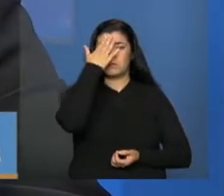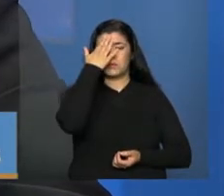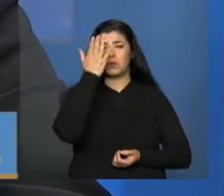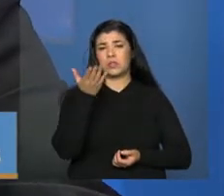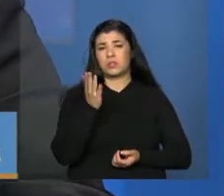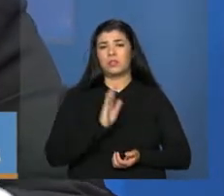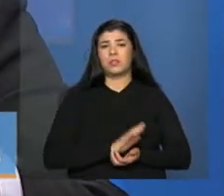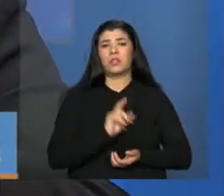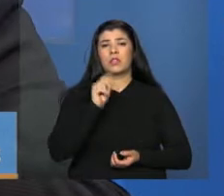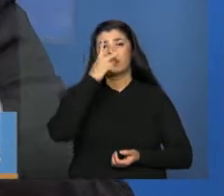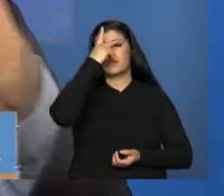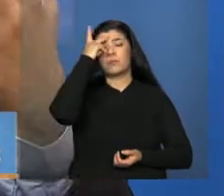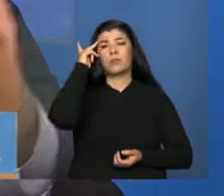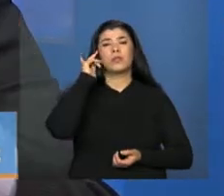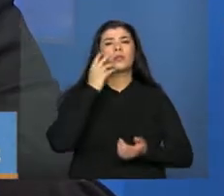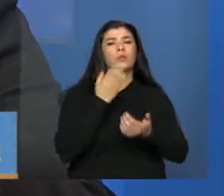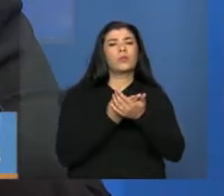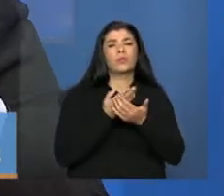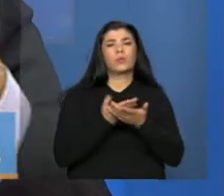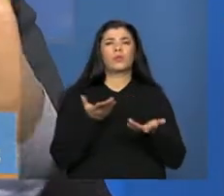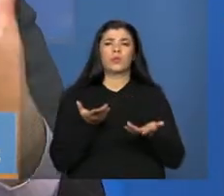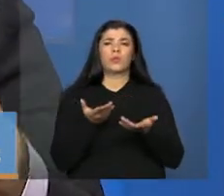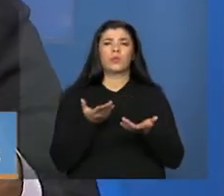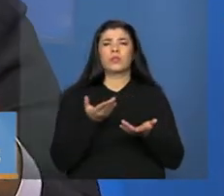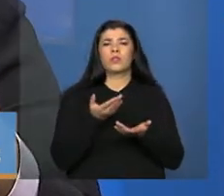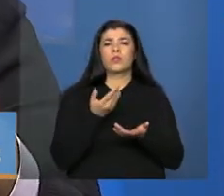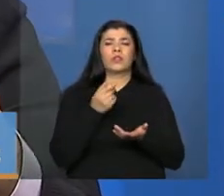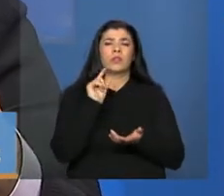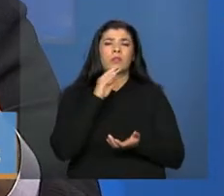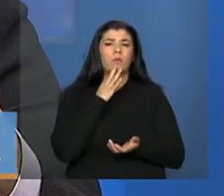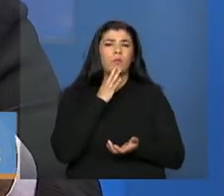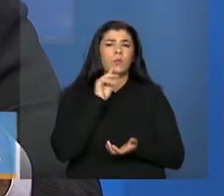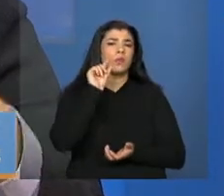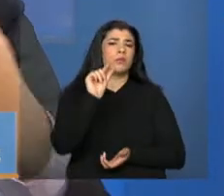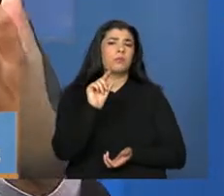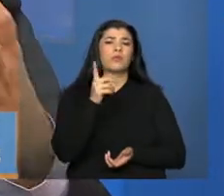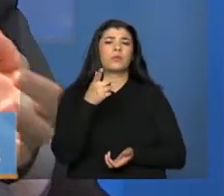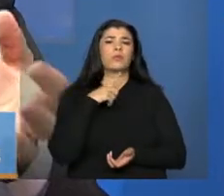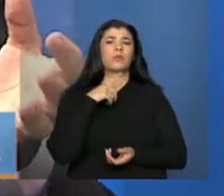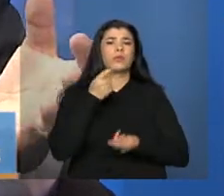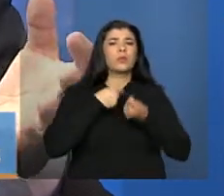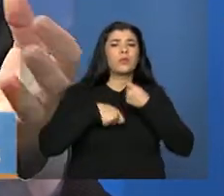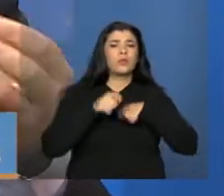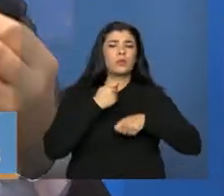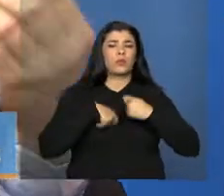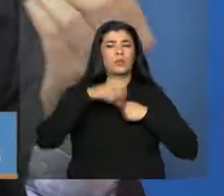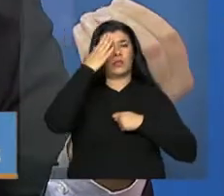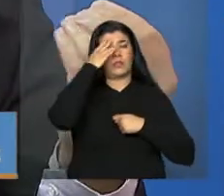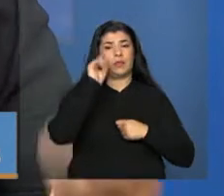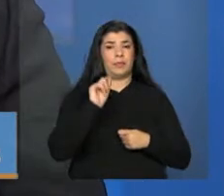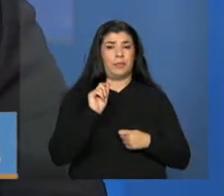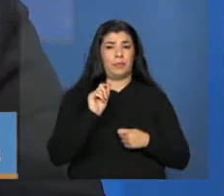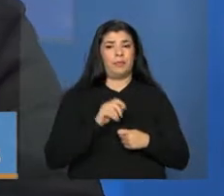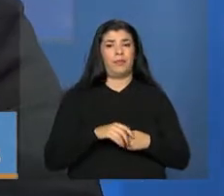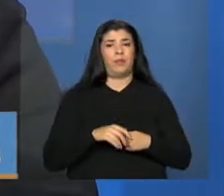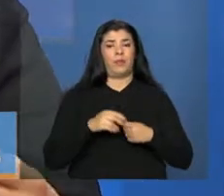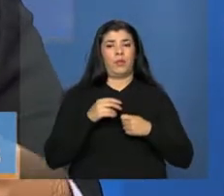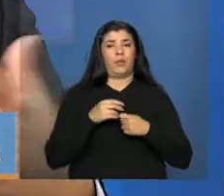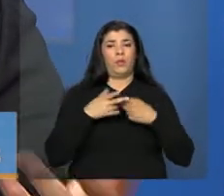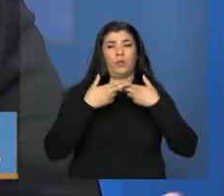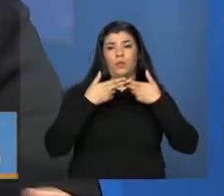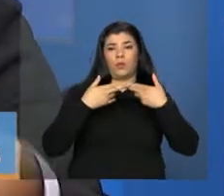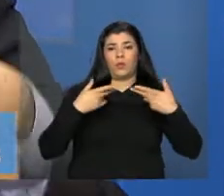quem já estudou, ouviu um pouco de economia, sabe que o recurso,